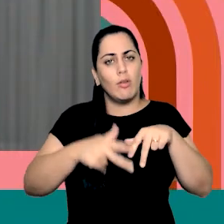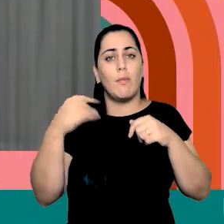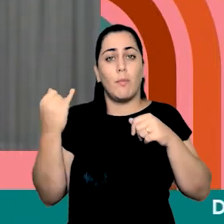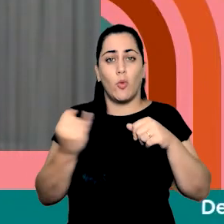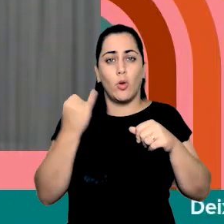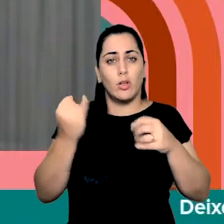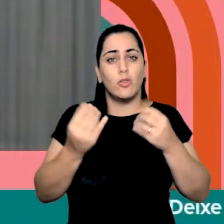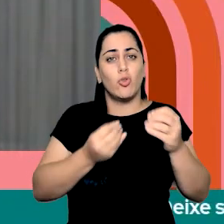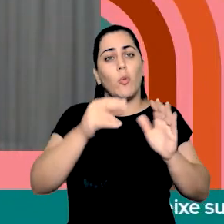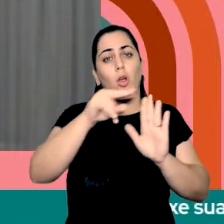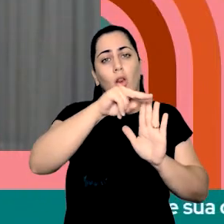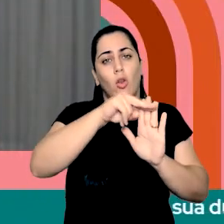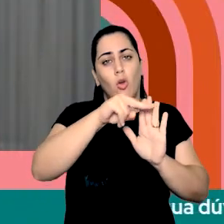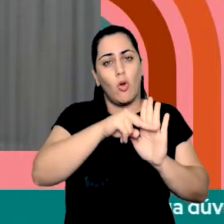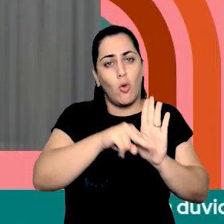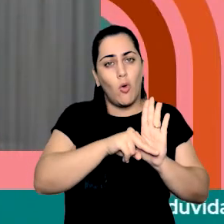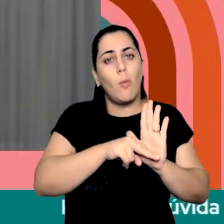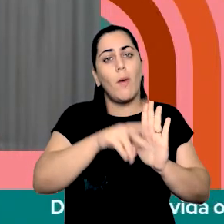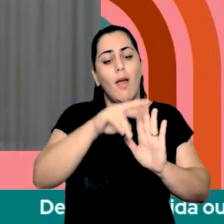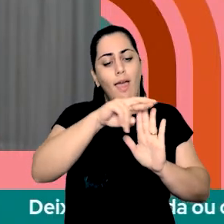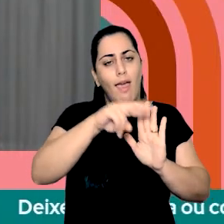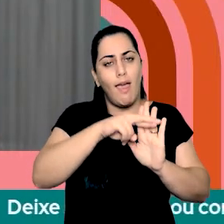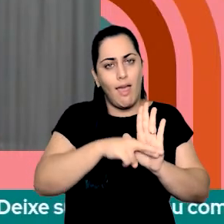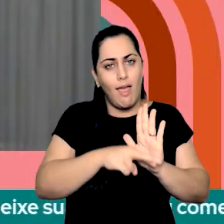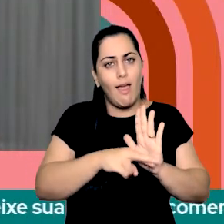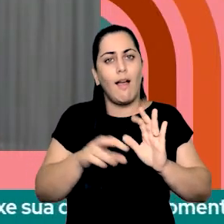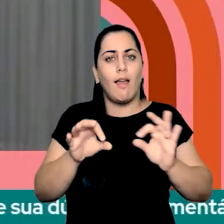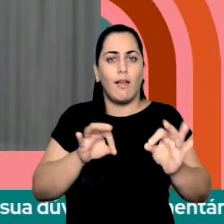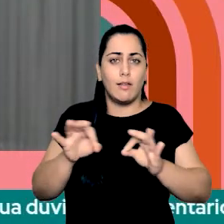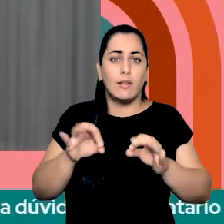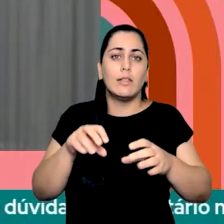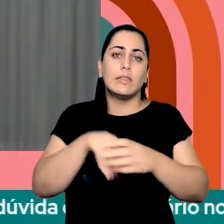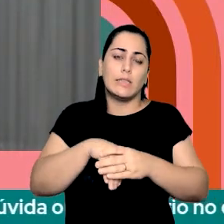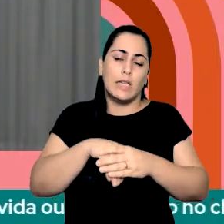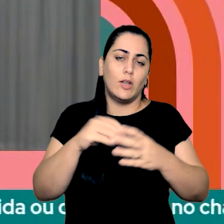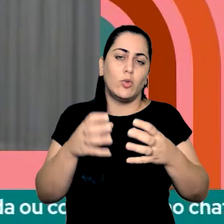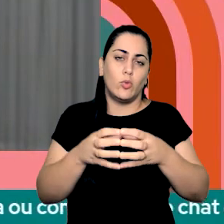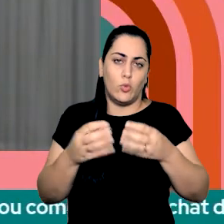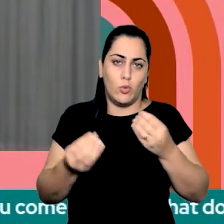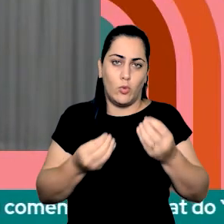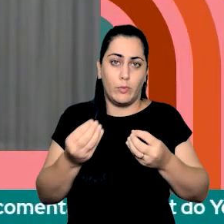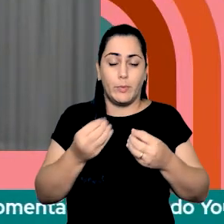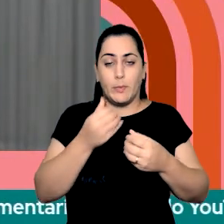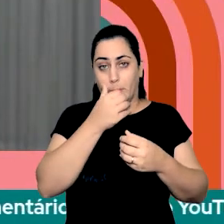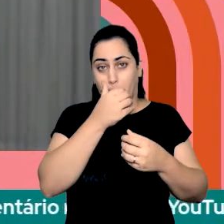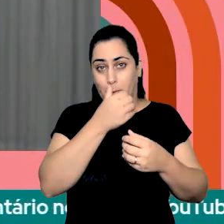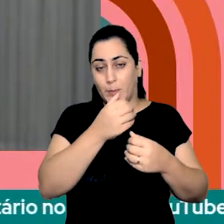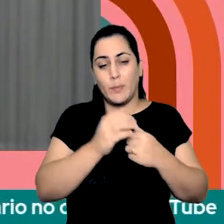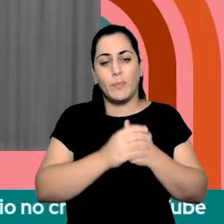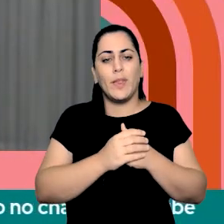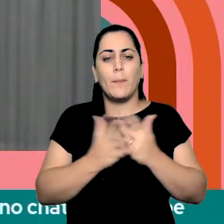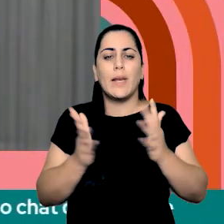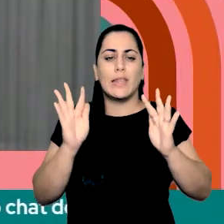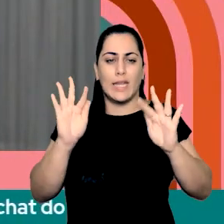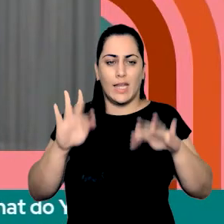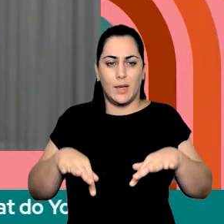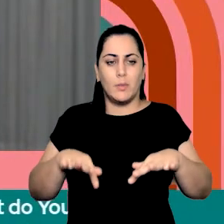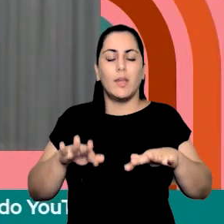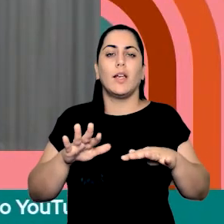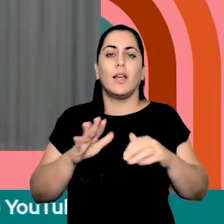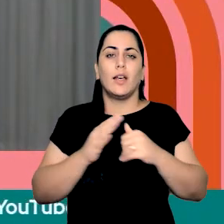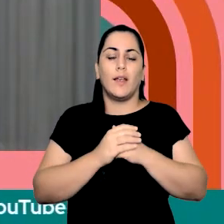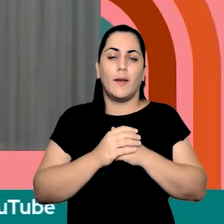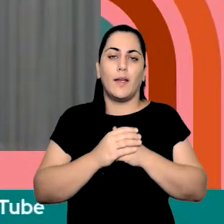como as normas, as regras são interpretadas e como as causas são decididas. E aí, para finalizar aqui a minha